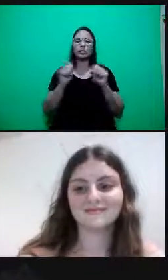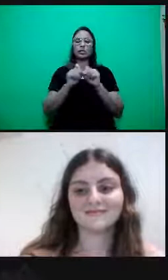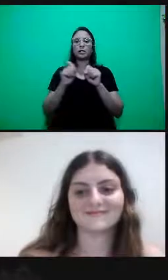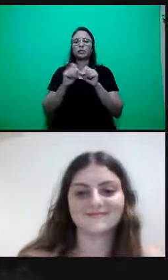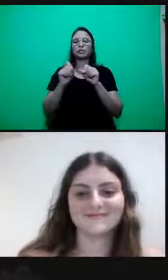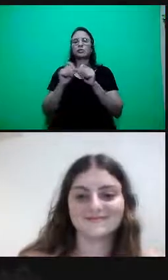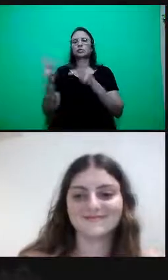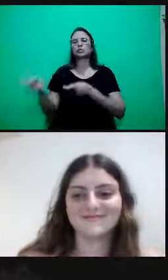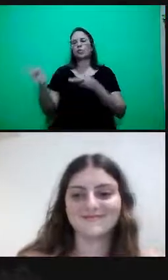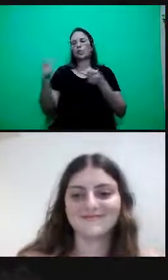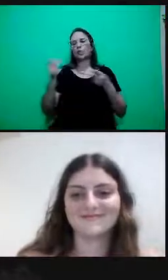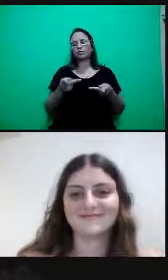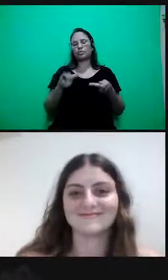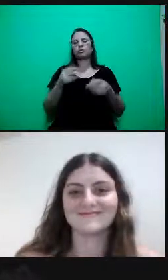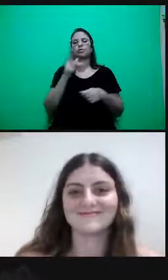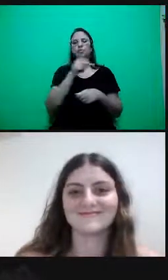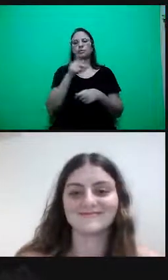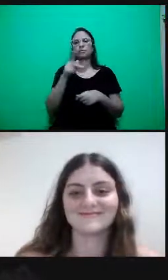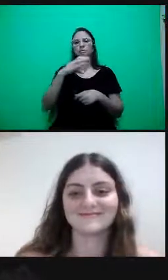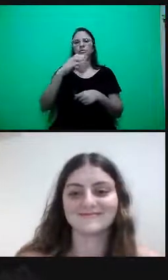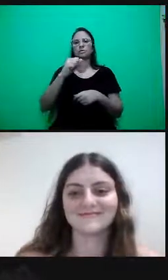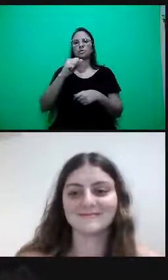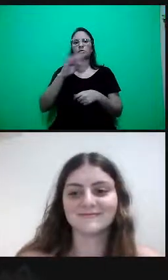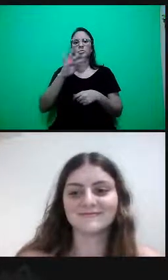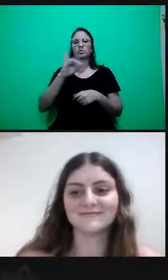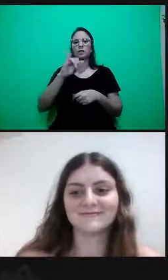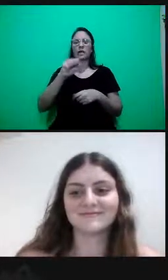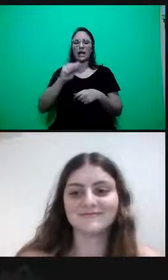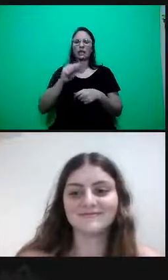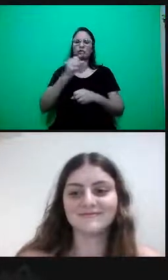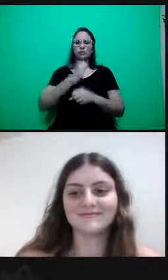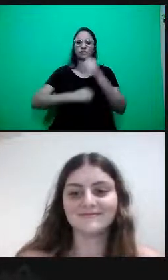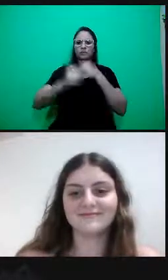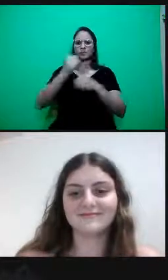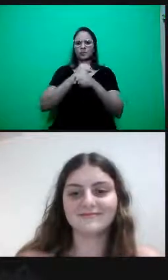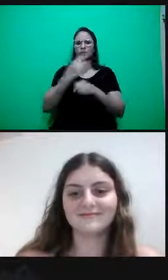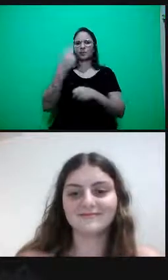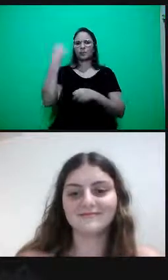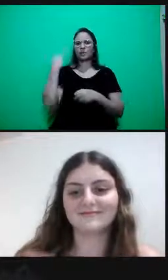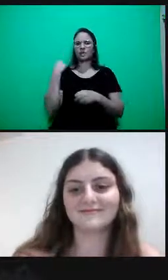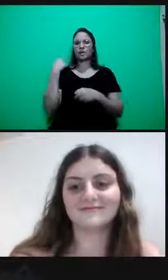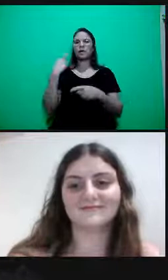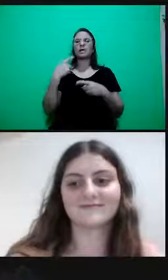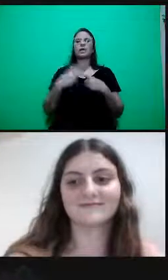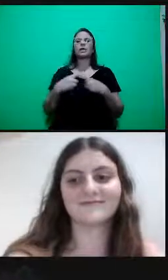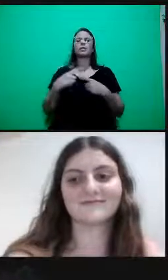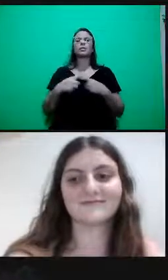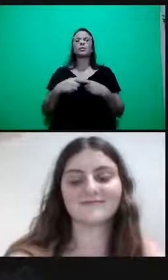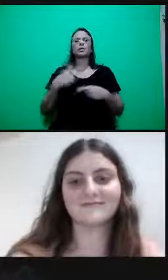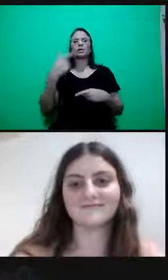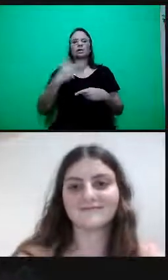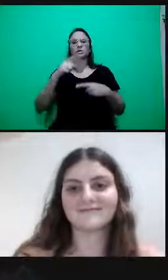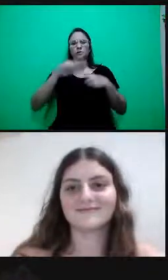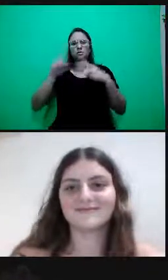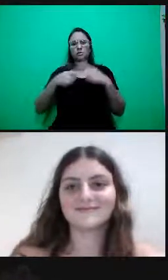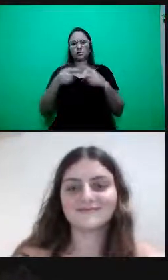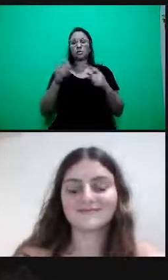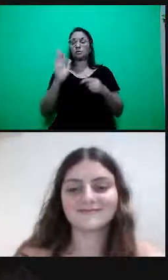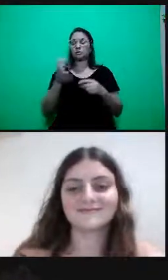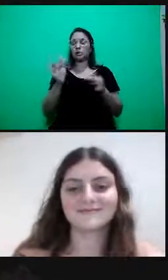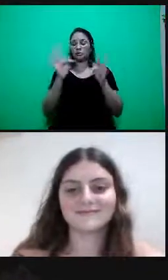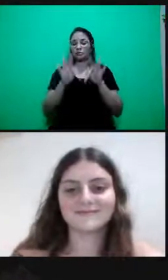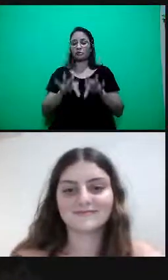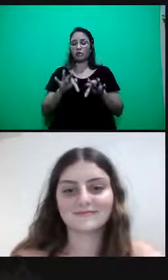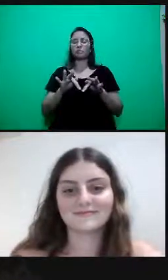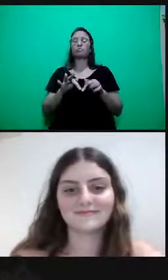Kátia, ainda no ano passado, porque esse segundo ciclo já estava todo fechado no final do ano passado, ela me disse